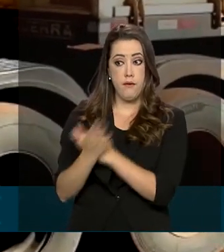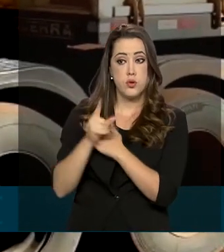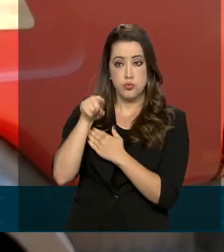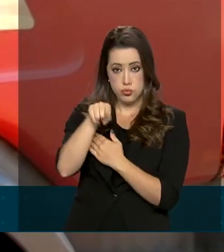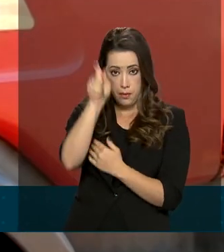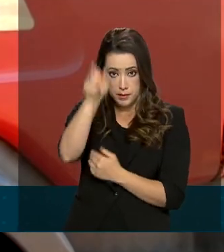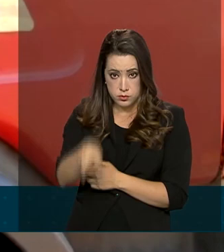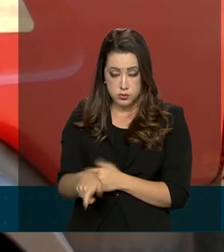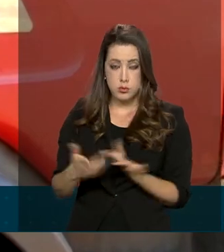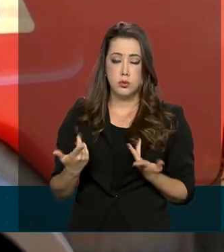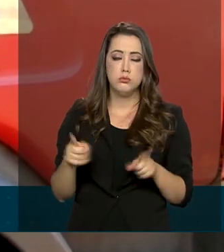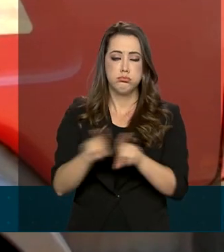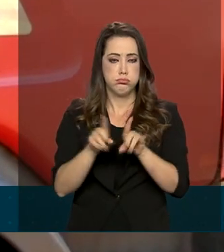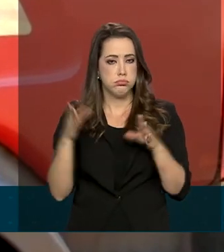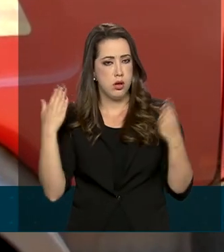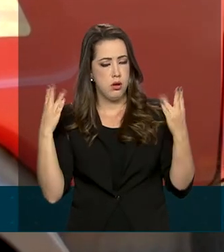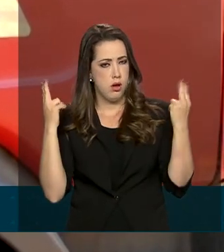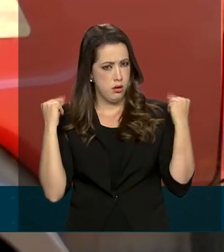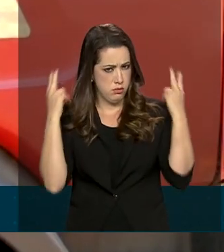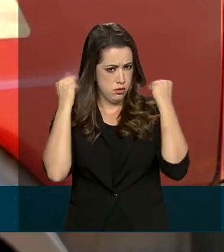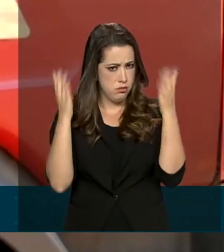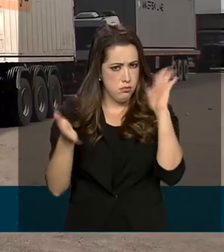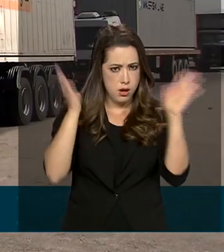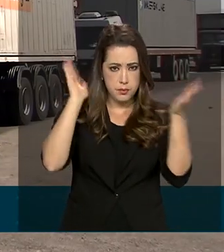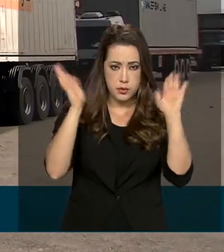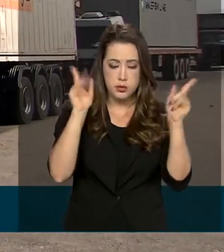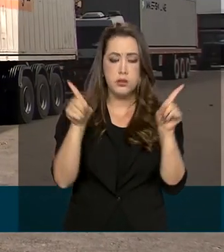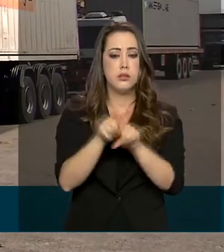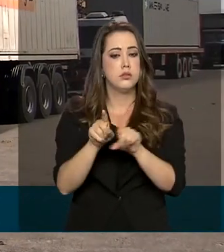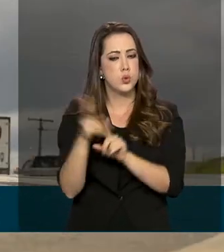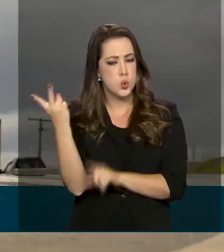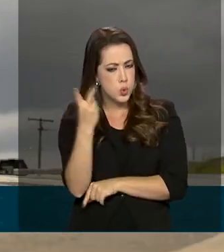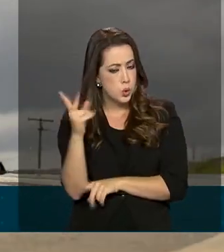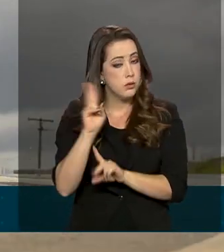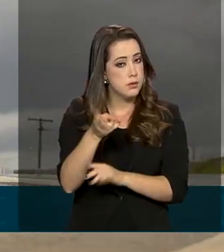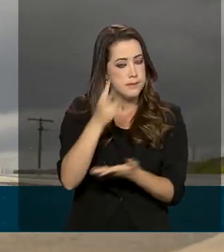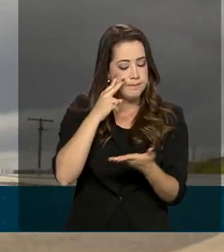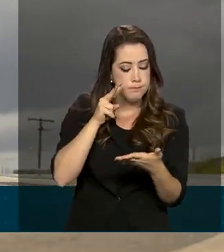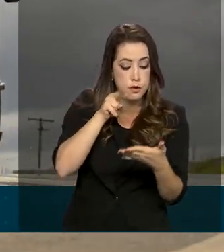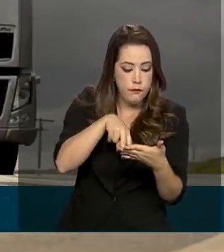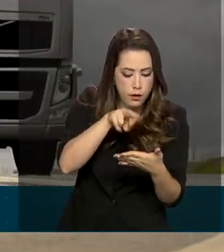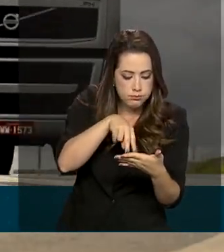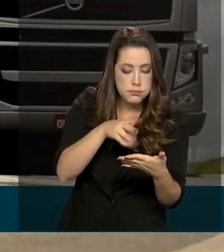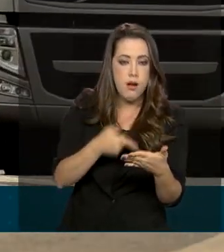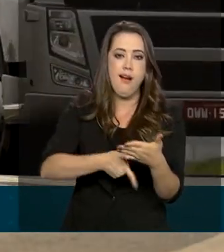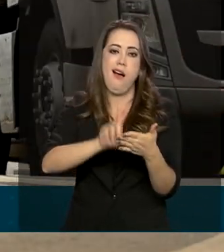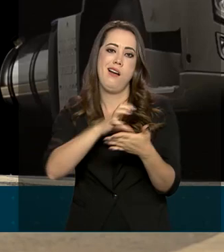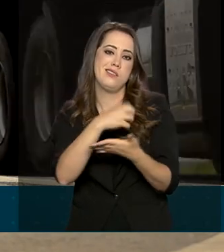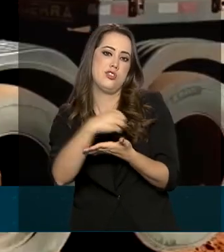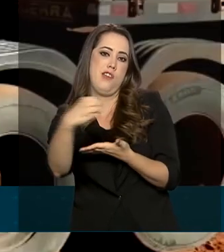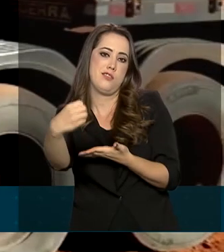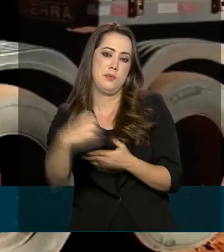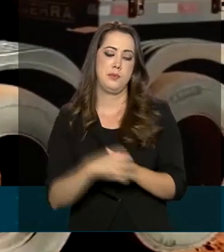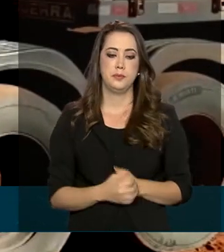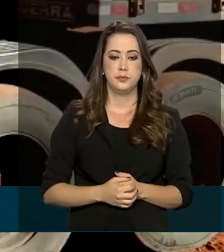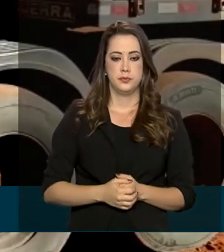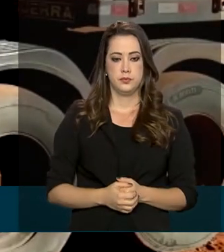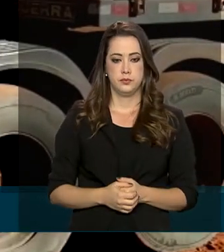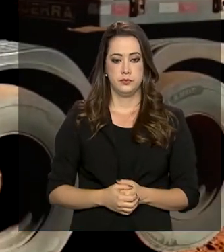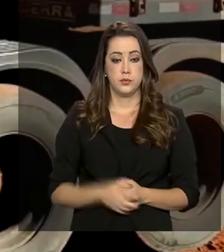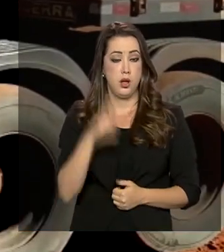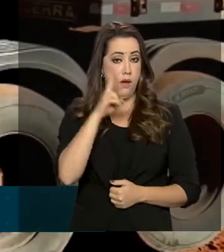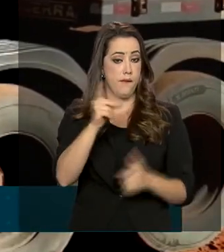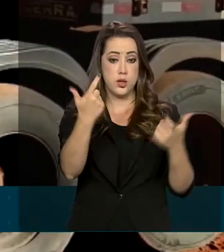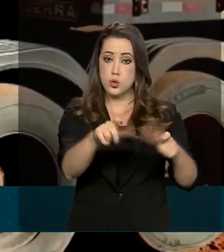Alexandre e também o seu Adão. Ele sempre consulta o aplicativo antes da viagem. Eu vejo as